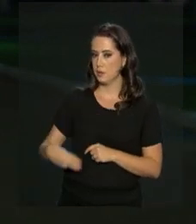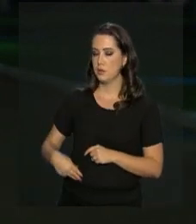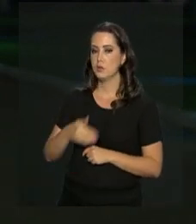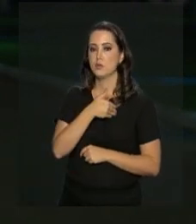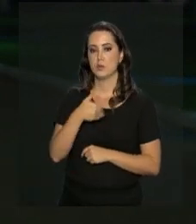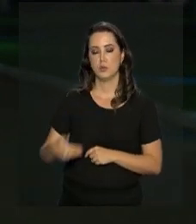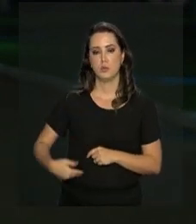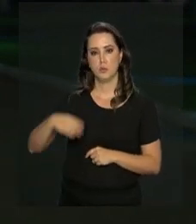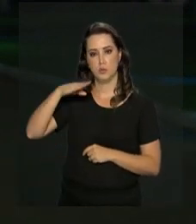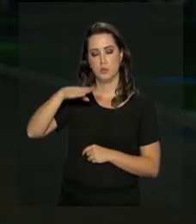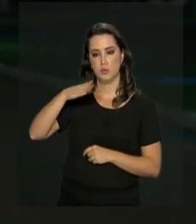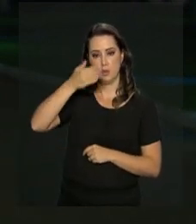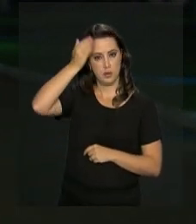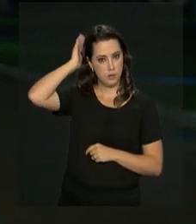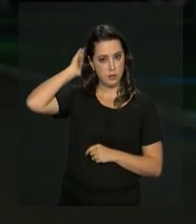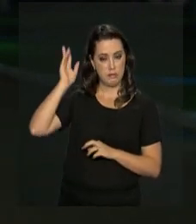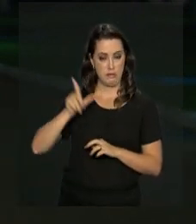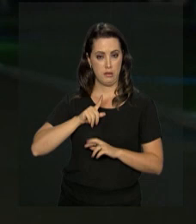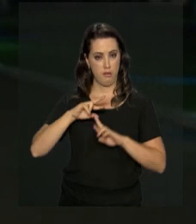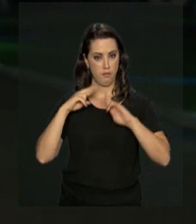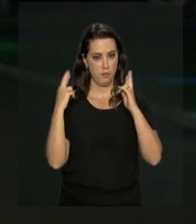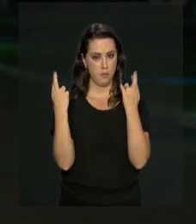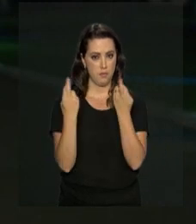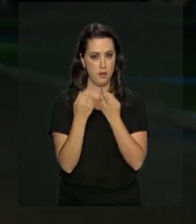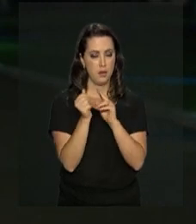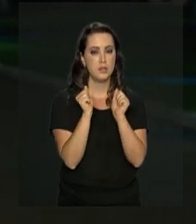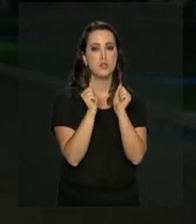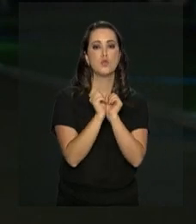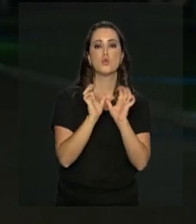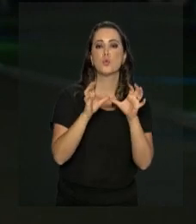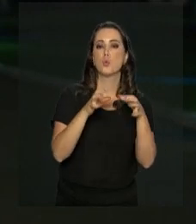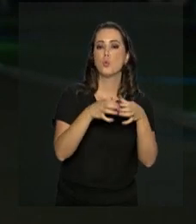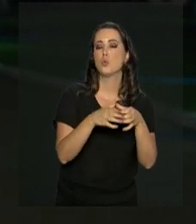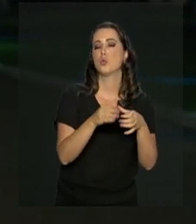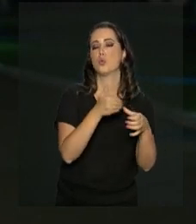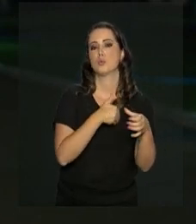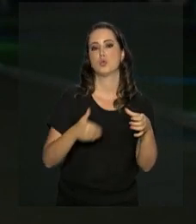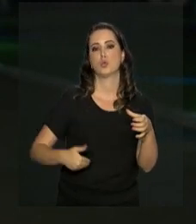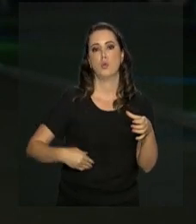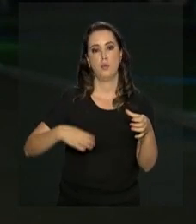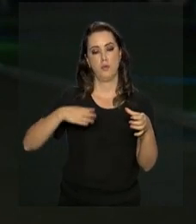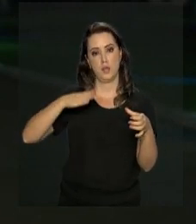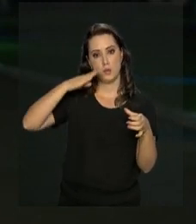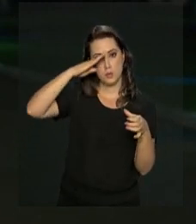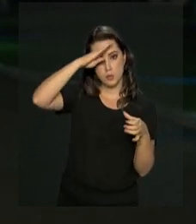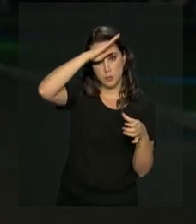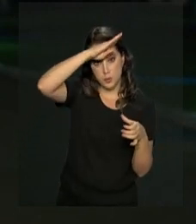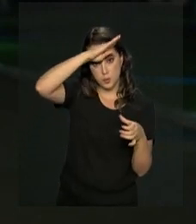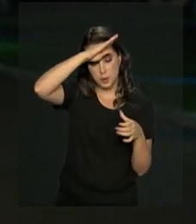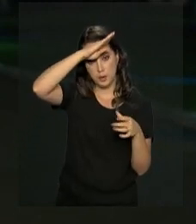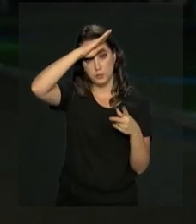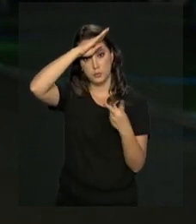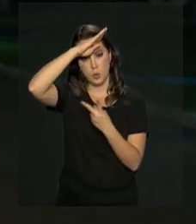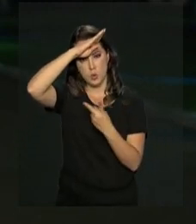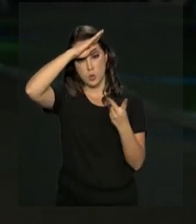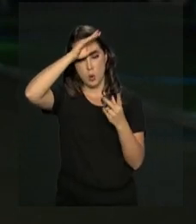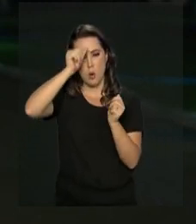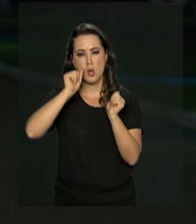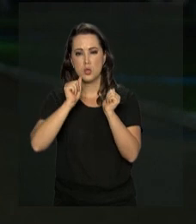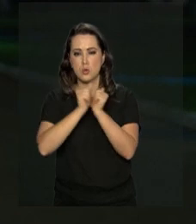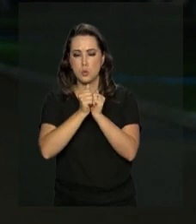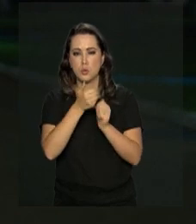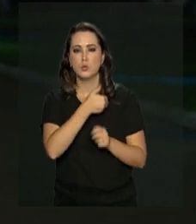governo Temer estiveram em reuniões com a equipe de transição. O ministro do Planejamento, Esteves